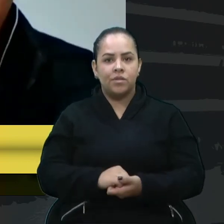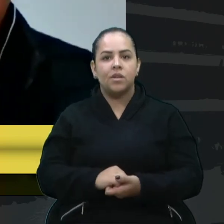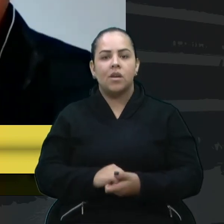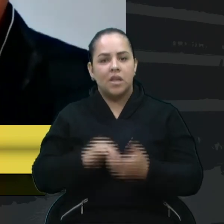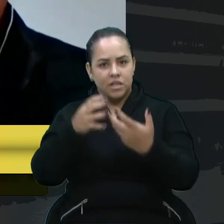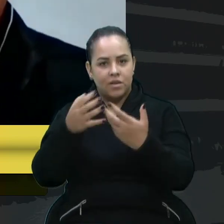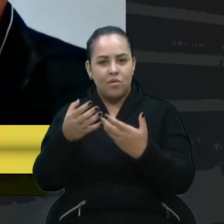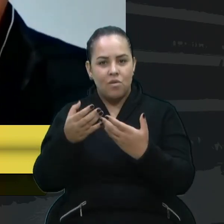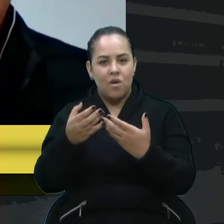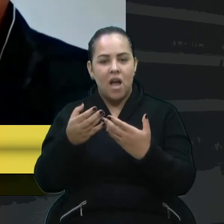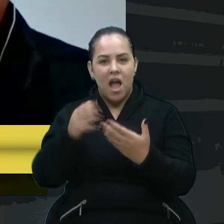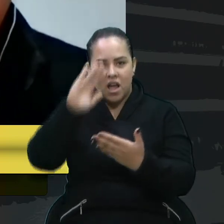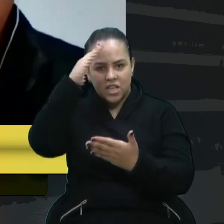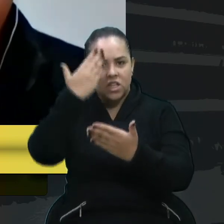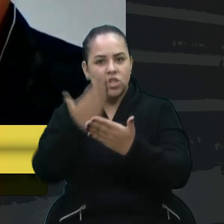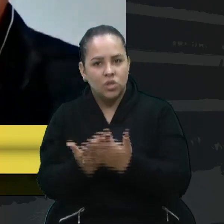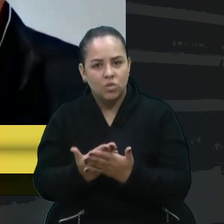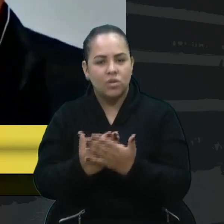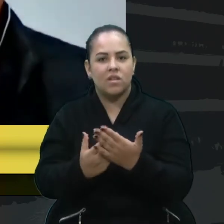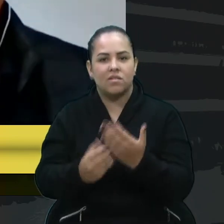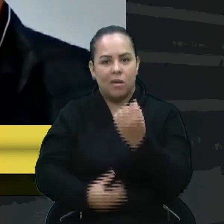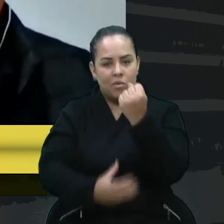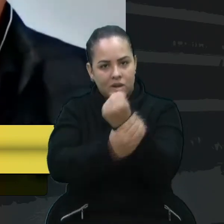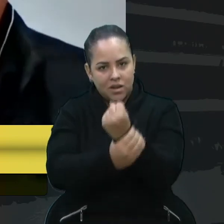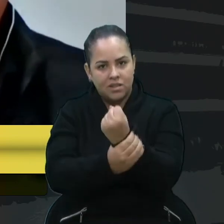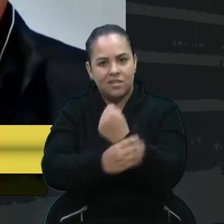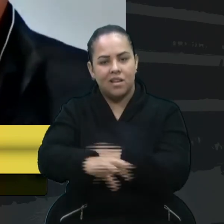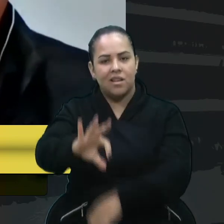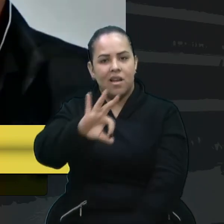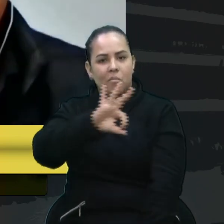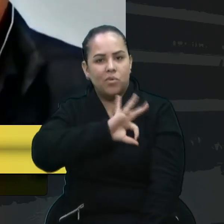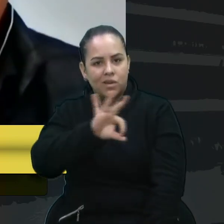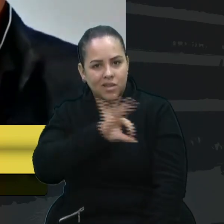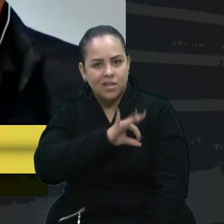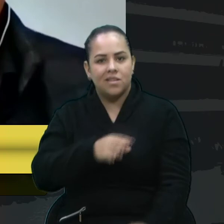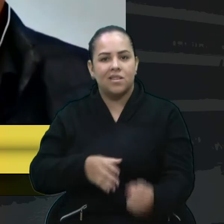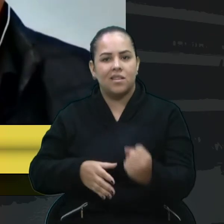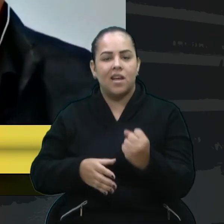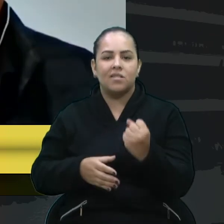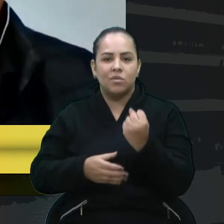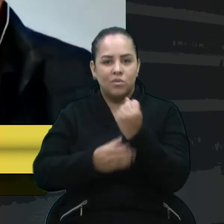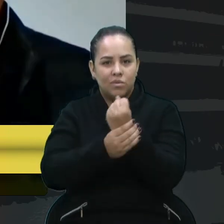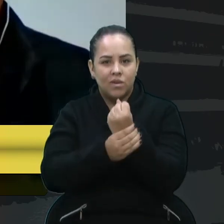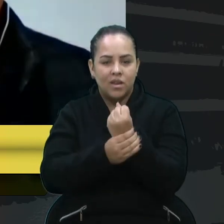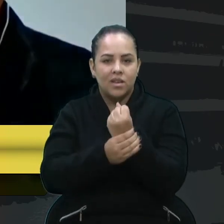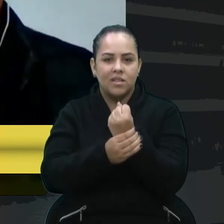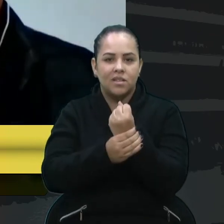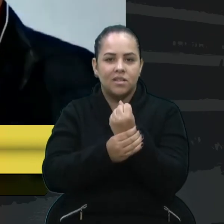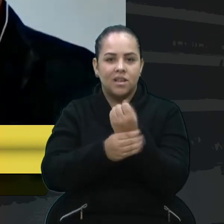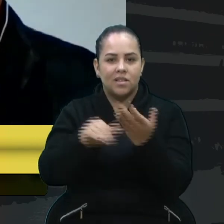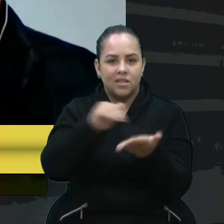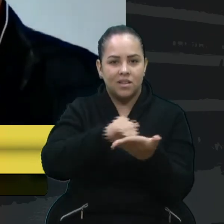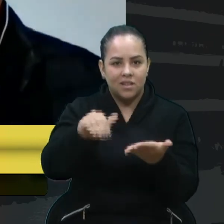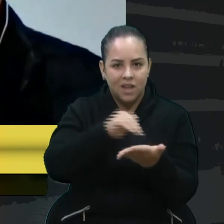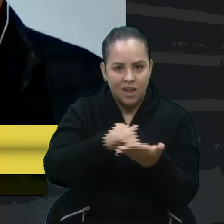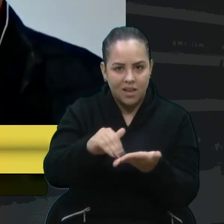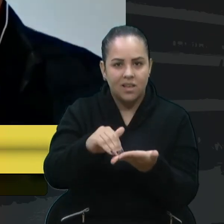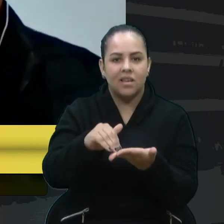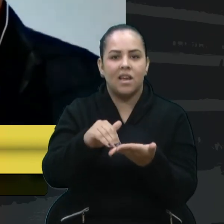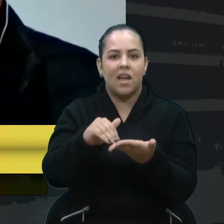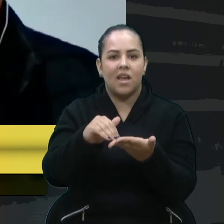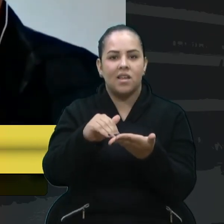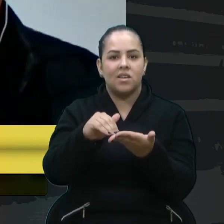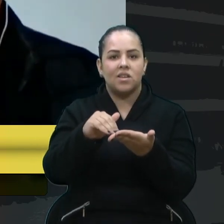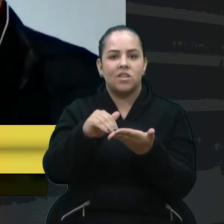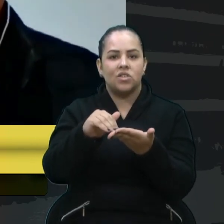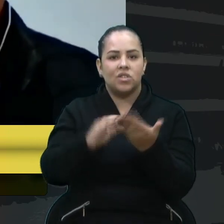sou favorável à brigada militar, favorável à Secretaria de Trânsito, favorável à Secretaria de Segurança Pública